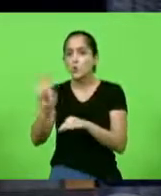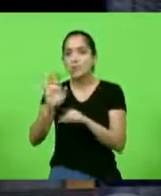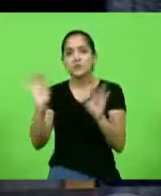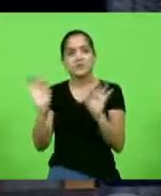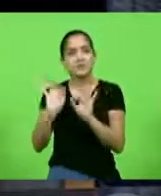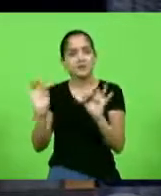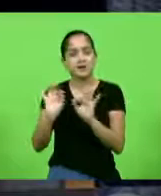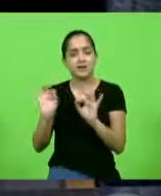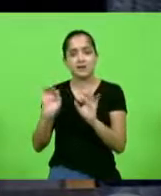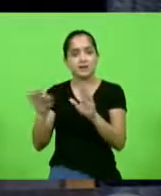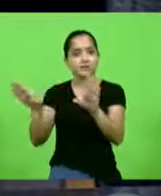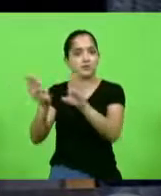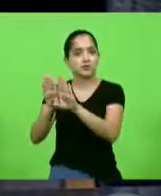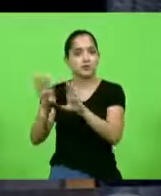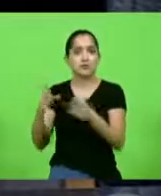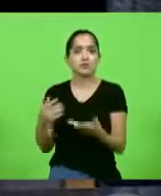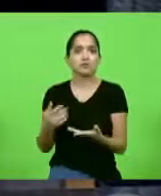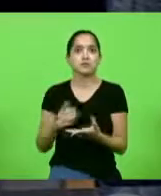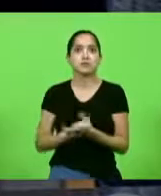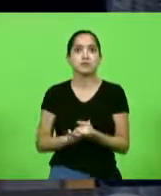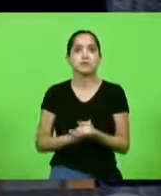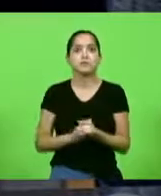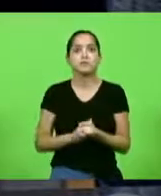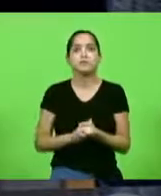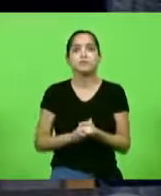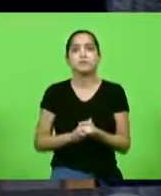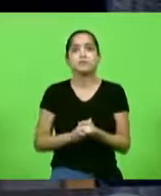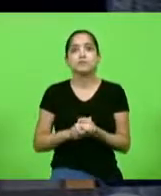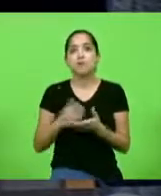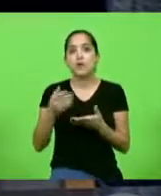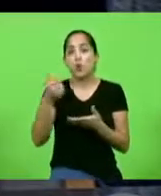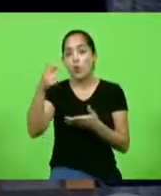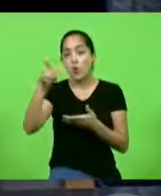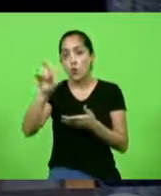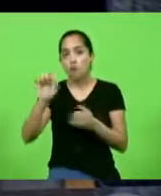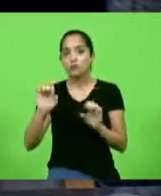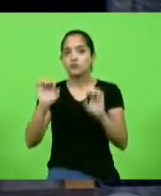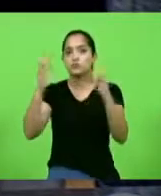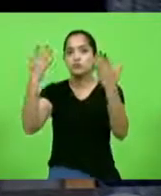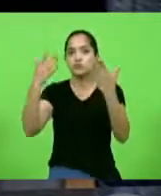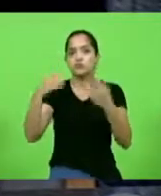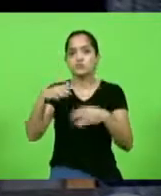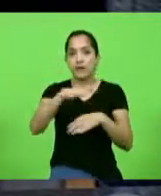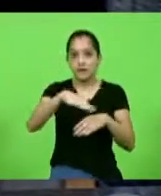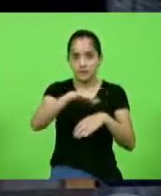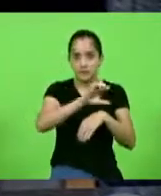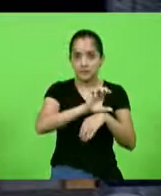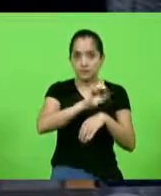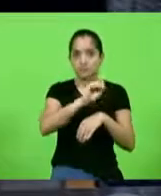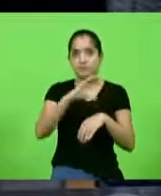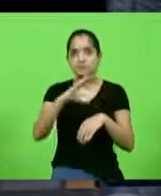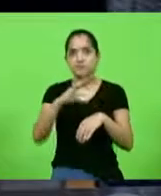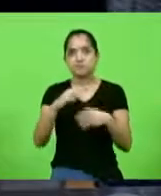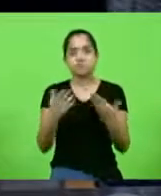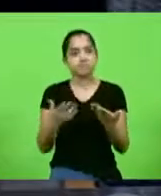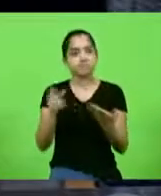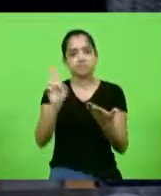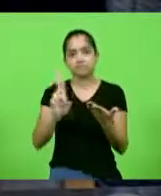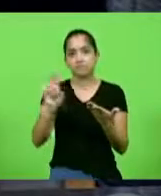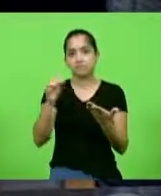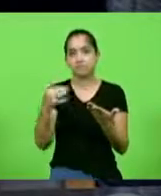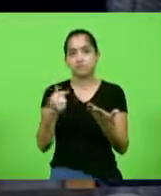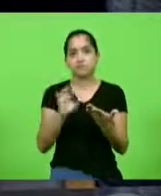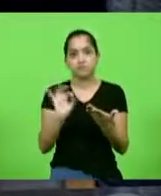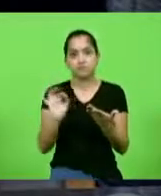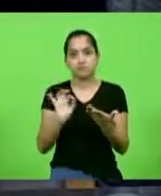ou com outros centros de convenções que foram espalhados pelo Estado de Santa Catarina e não tiveram utilidade. O centro de